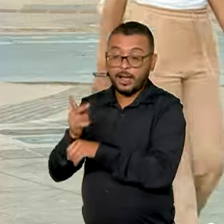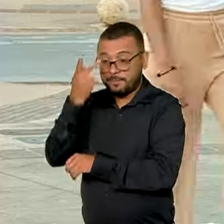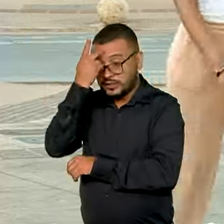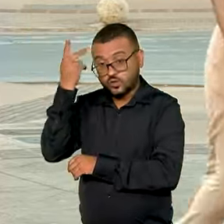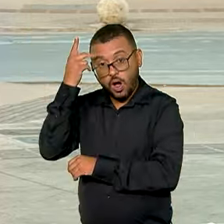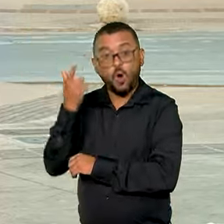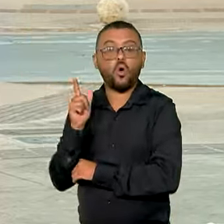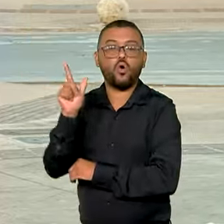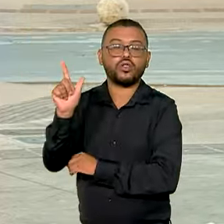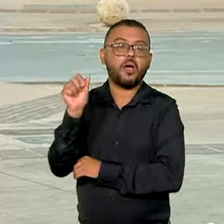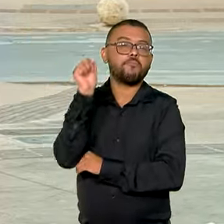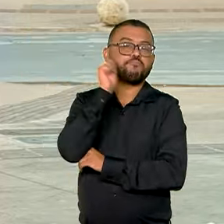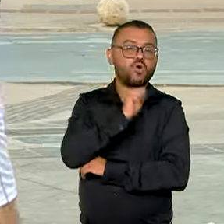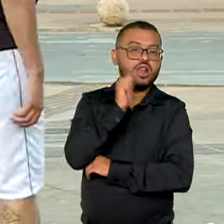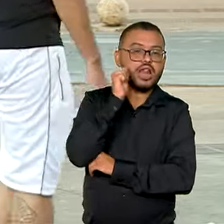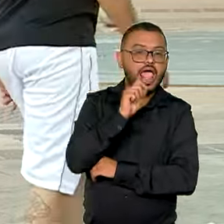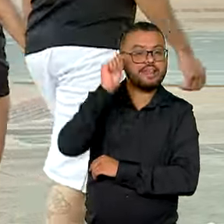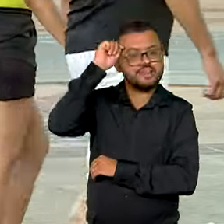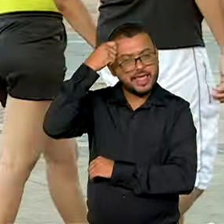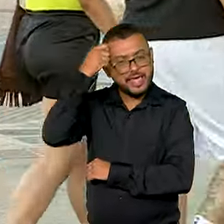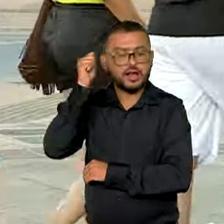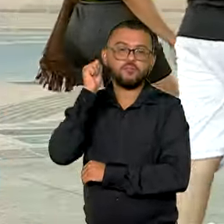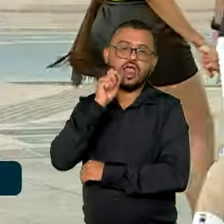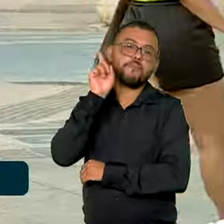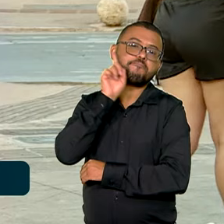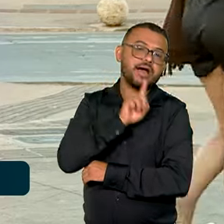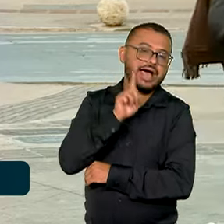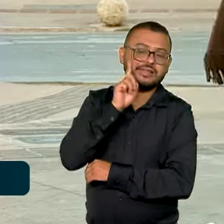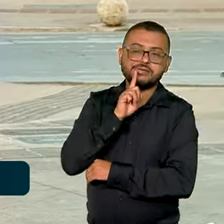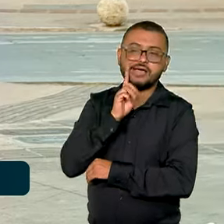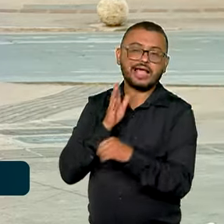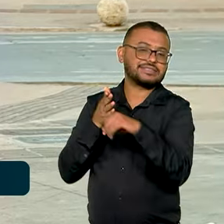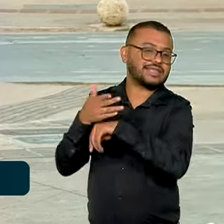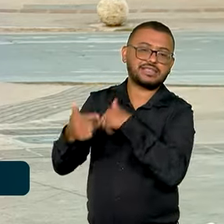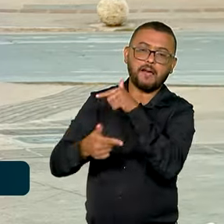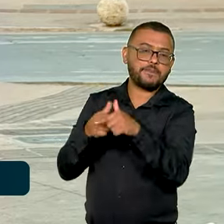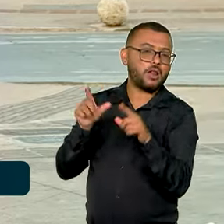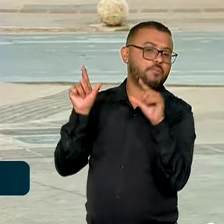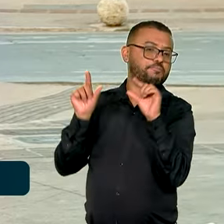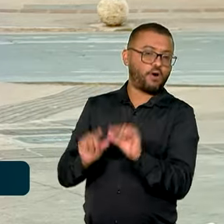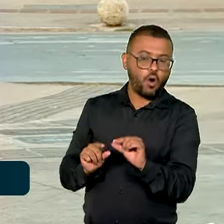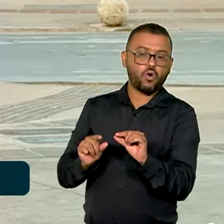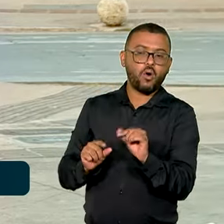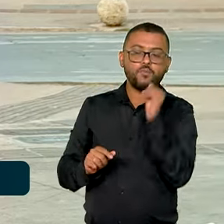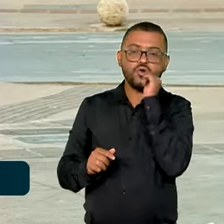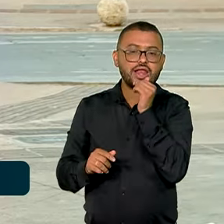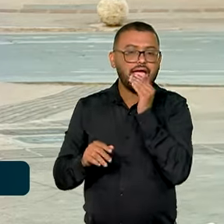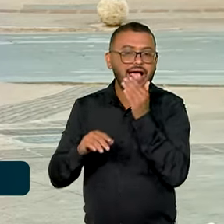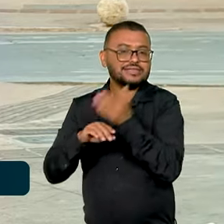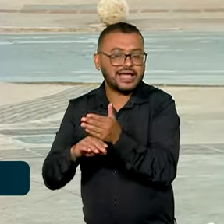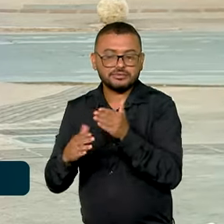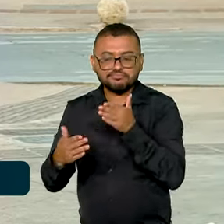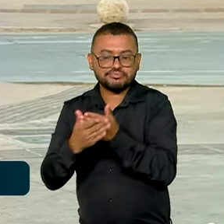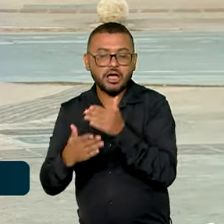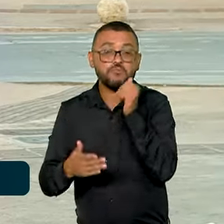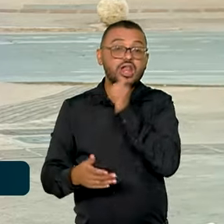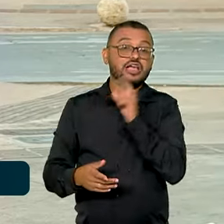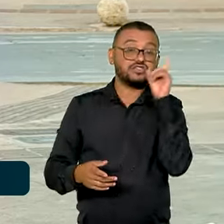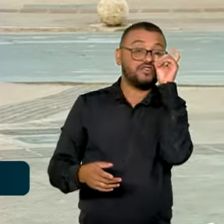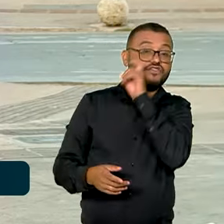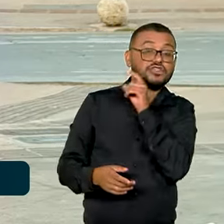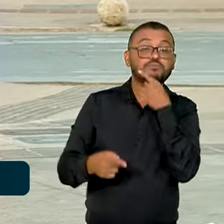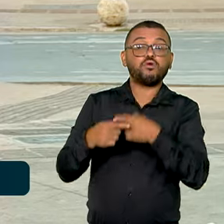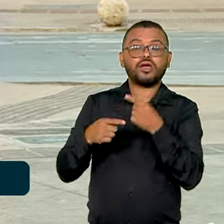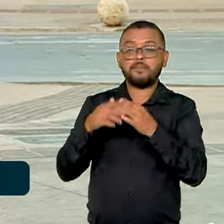as mulheres pretas e pardas têm menor taxa de participação no mercado de trabalho. E são mais afetadas